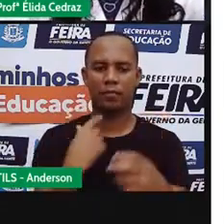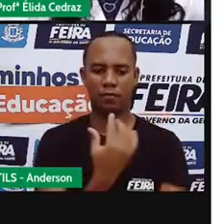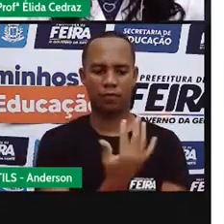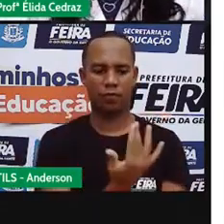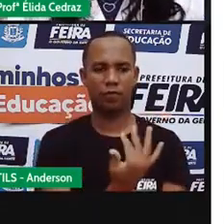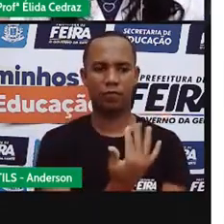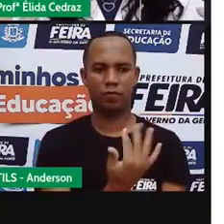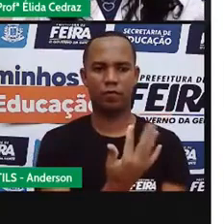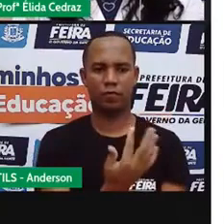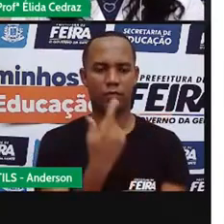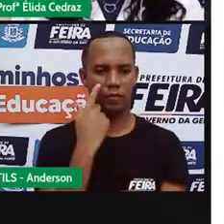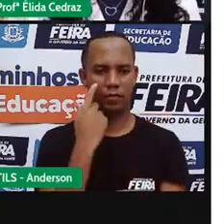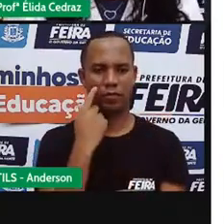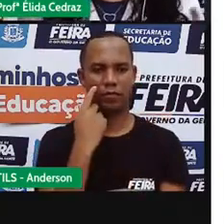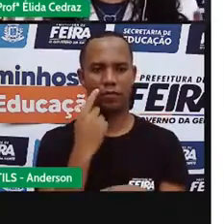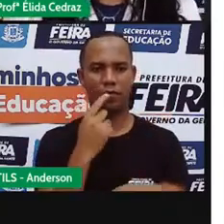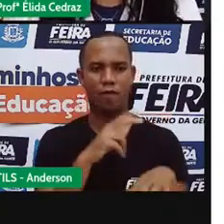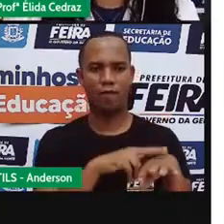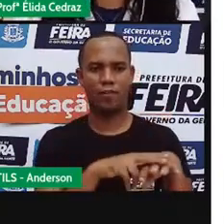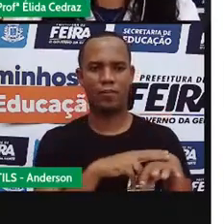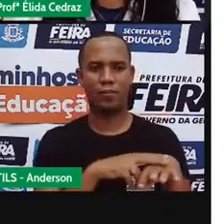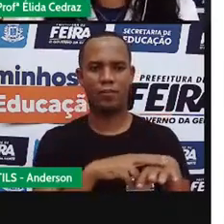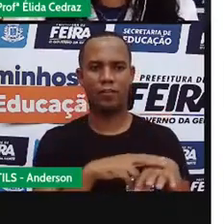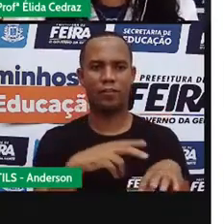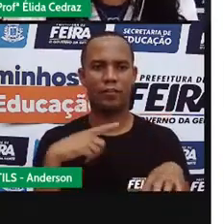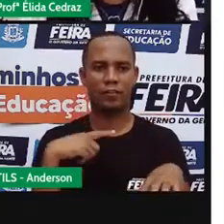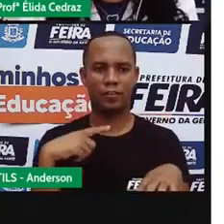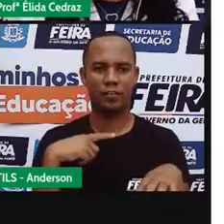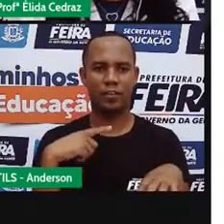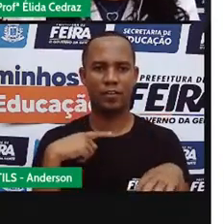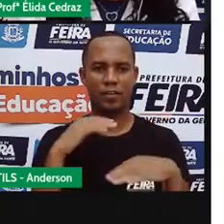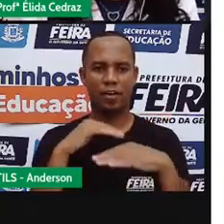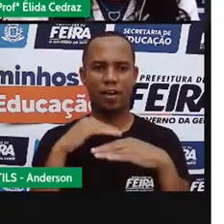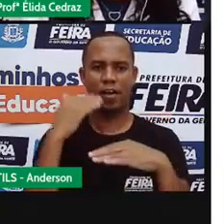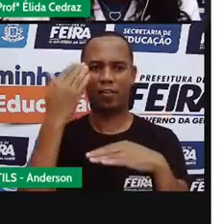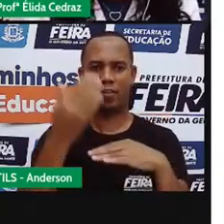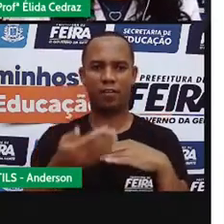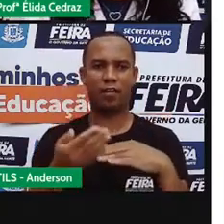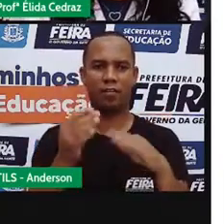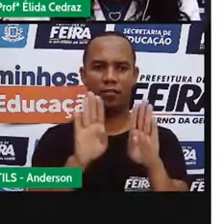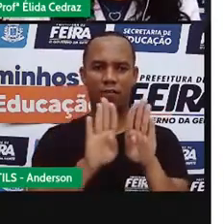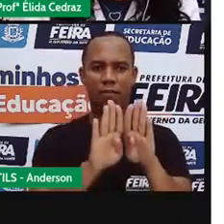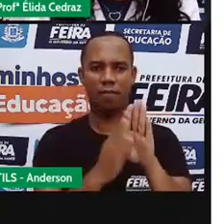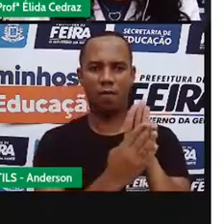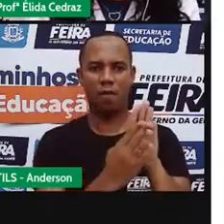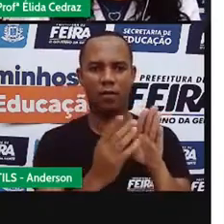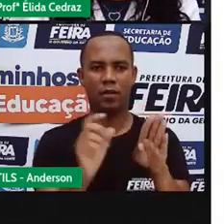Ó, tem uma graminha. Então, o que tem atrás dessa porta?